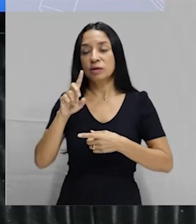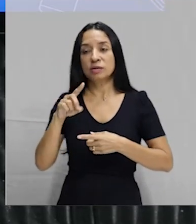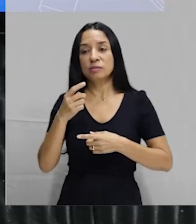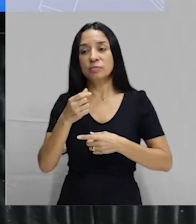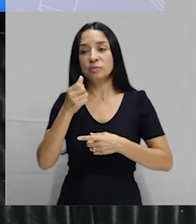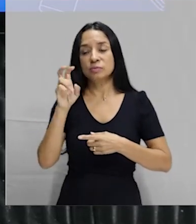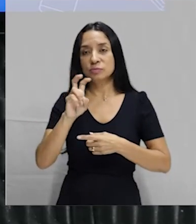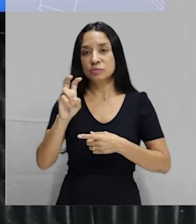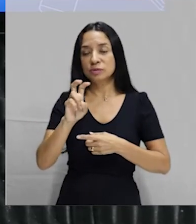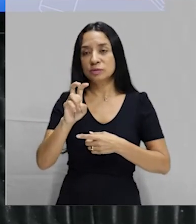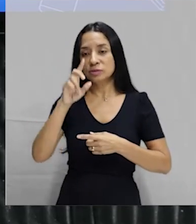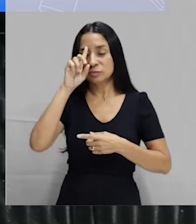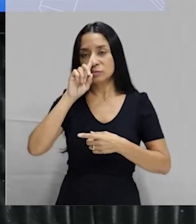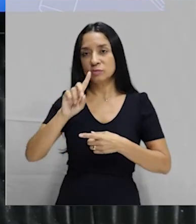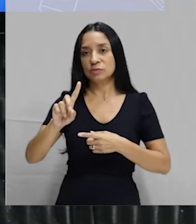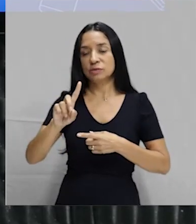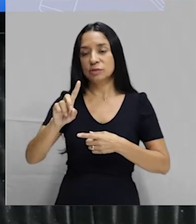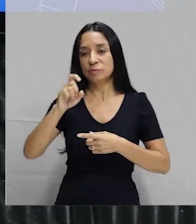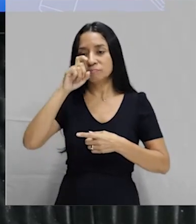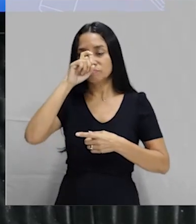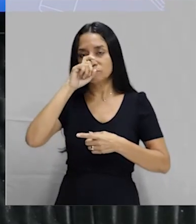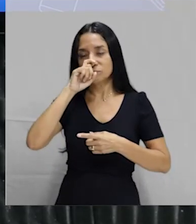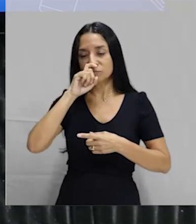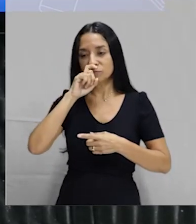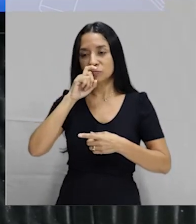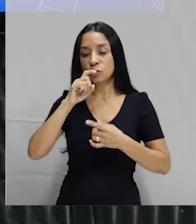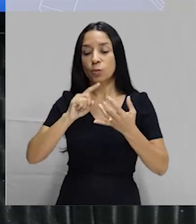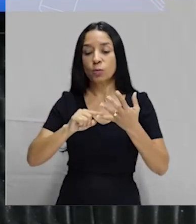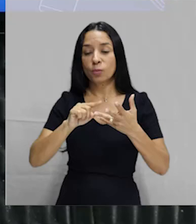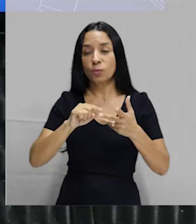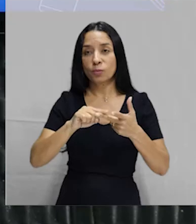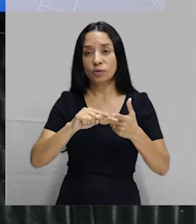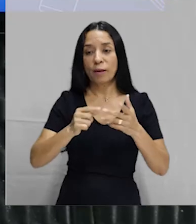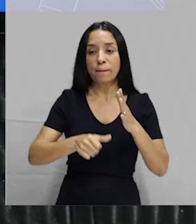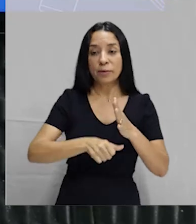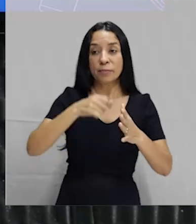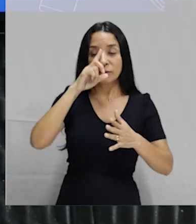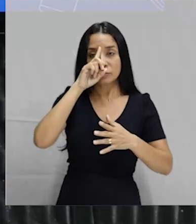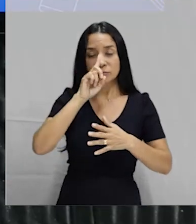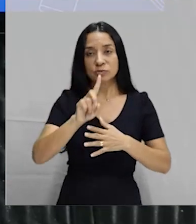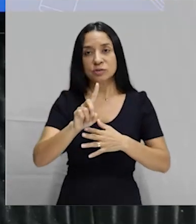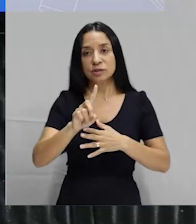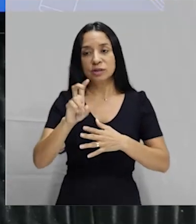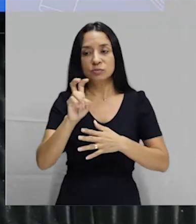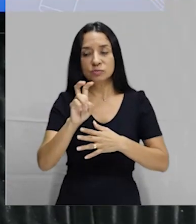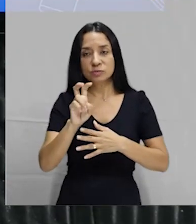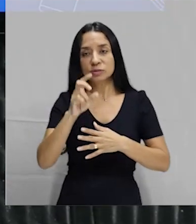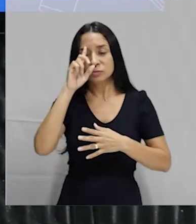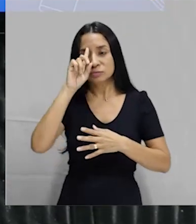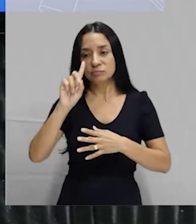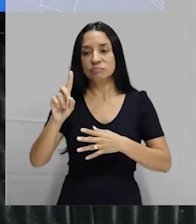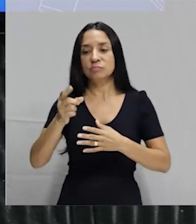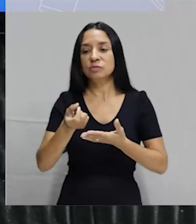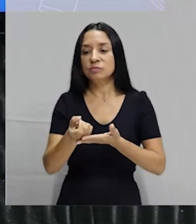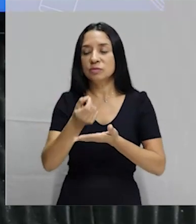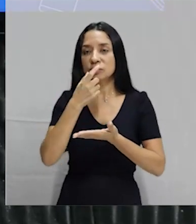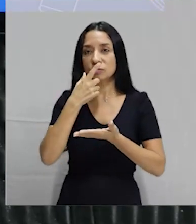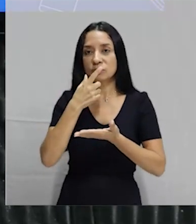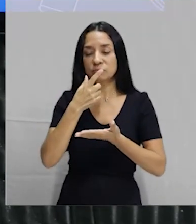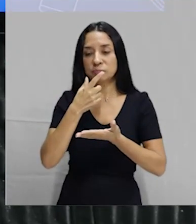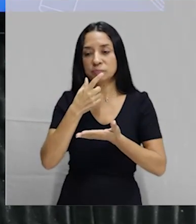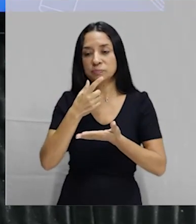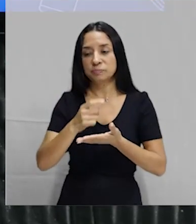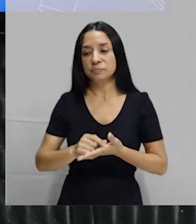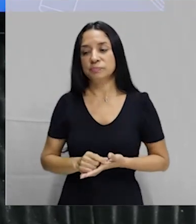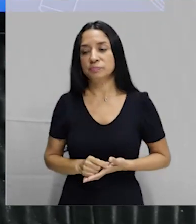menstruação. Então, a partir... Você conta do primeiro dia da menstruação, No quinto dia, ela vai tomar as